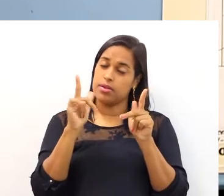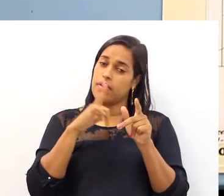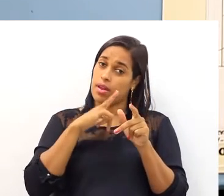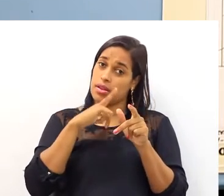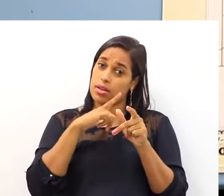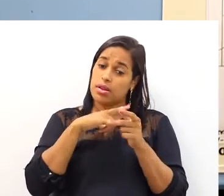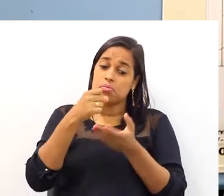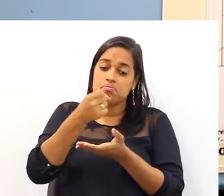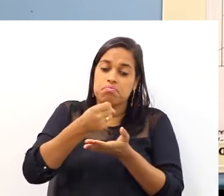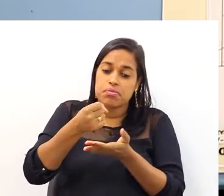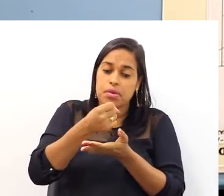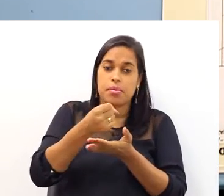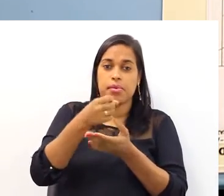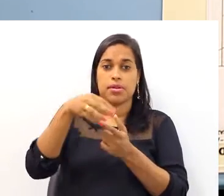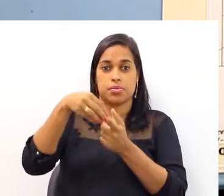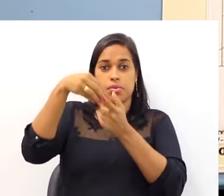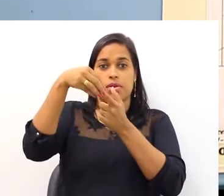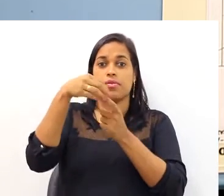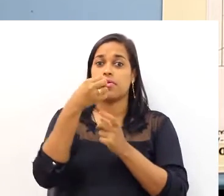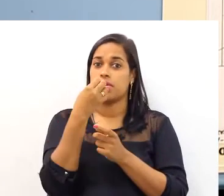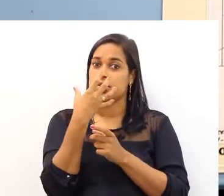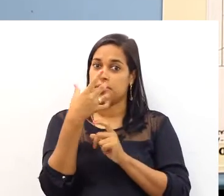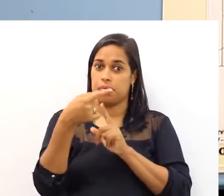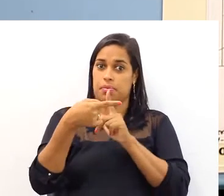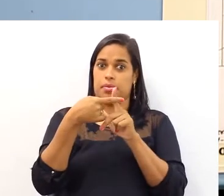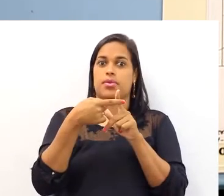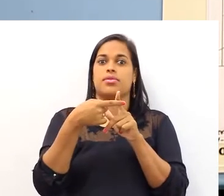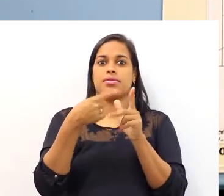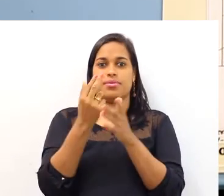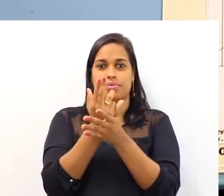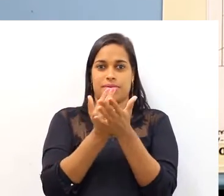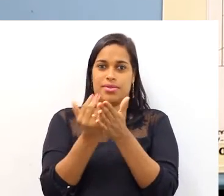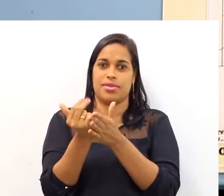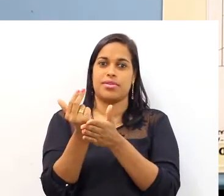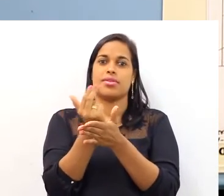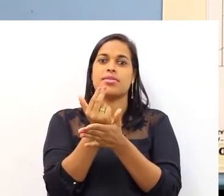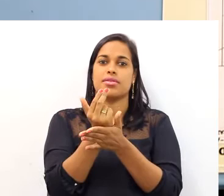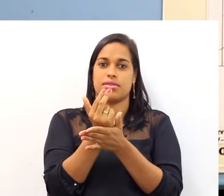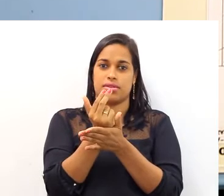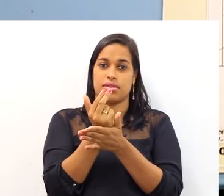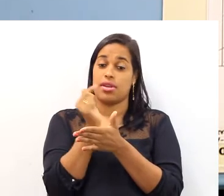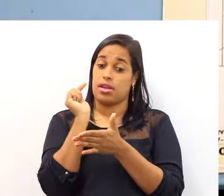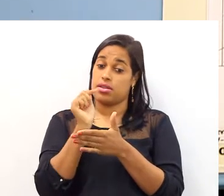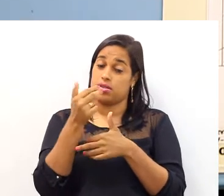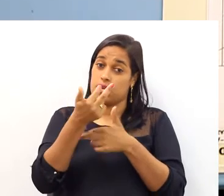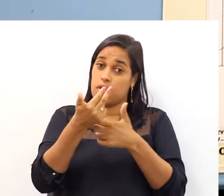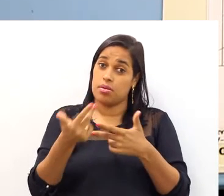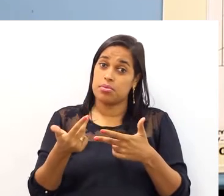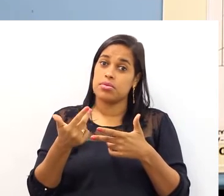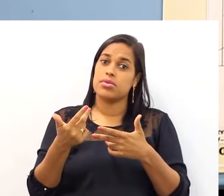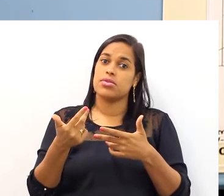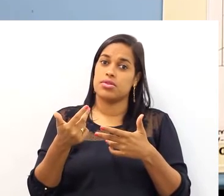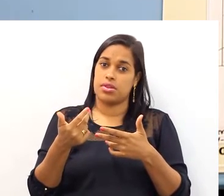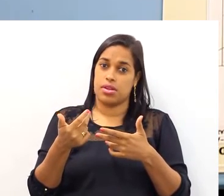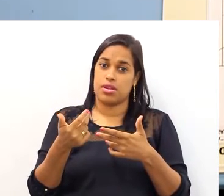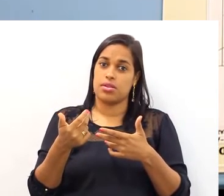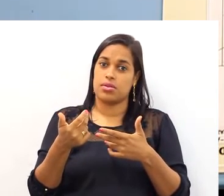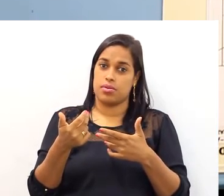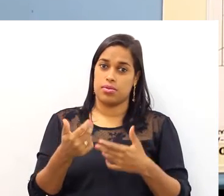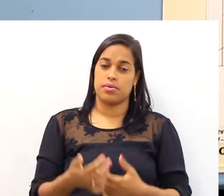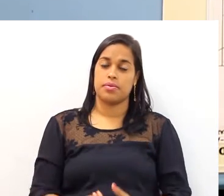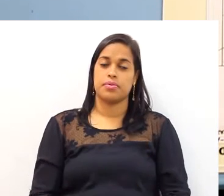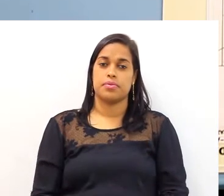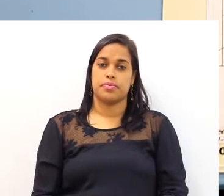Porque ele vai lhe dar uma base, uma referência boa para desenhar o teu objeto com